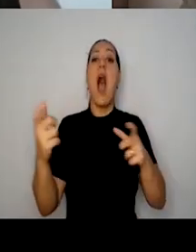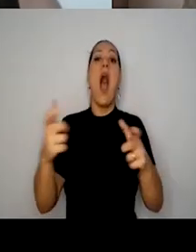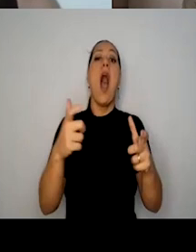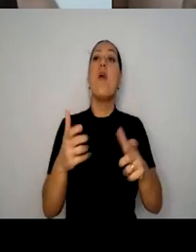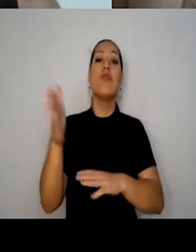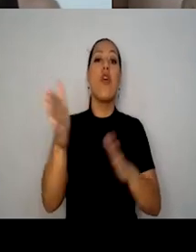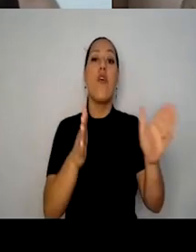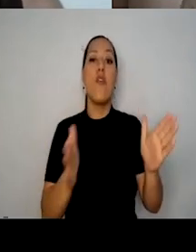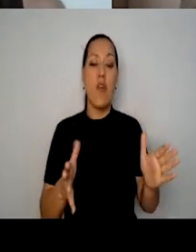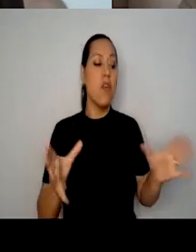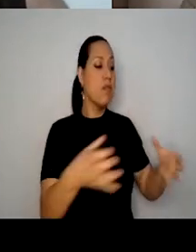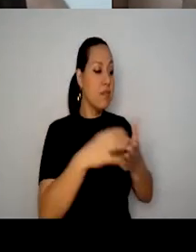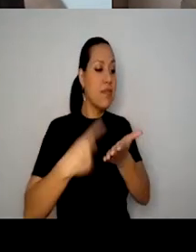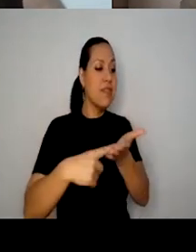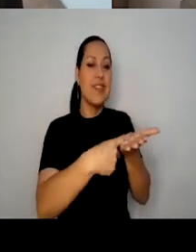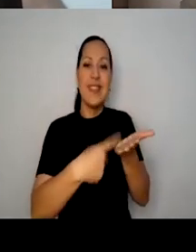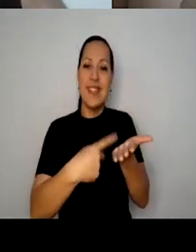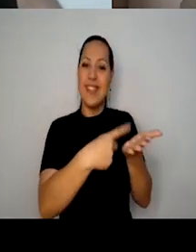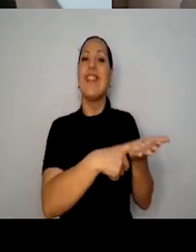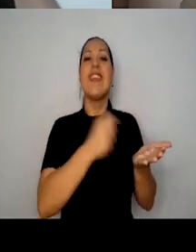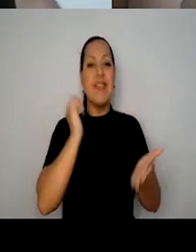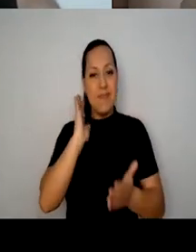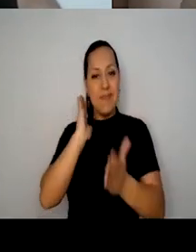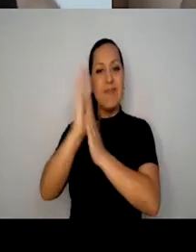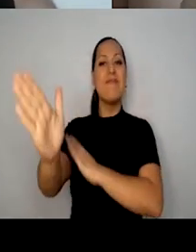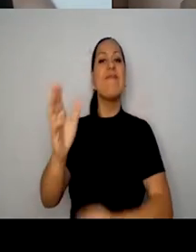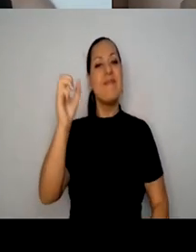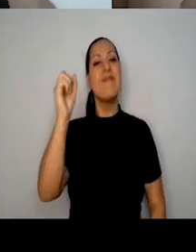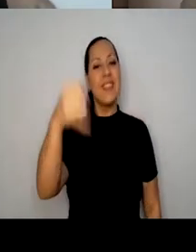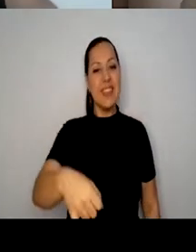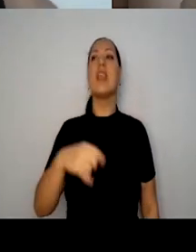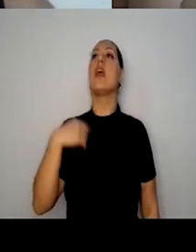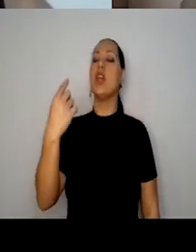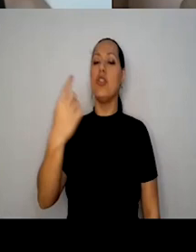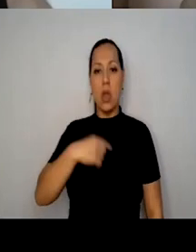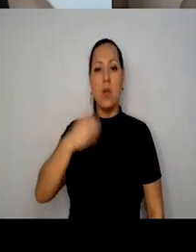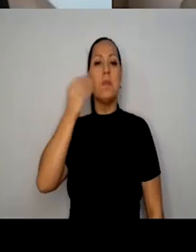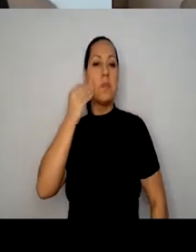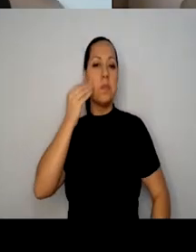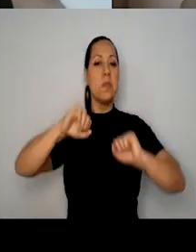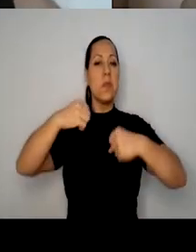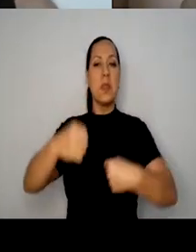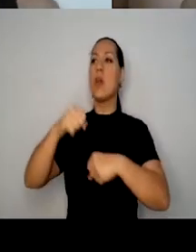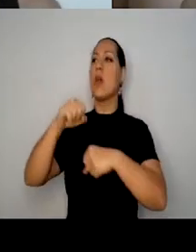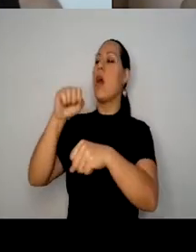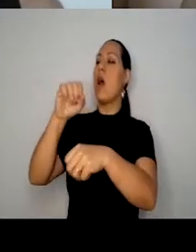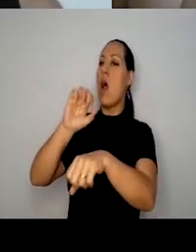Junto essa galera e a gente realmente ia. Ia buscar formação, ia buscar lazer, ia buscar